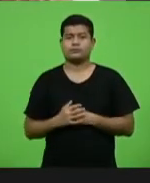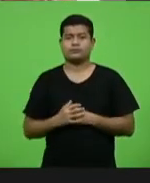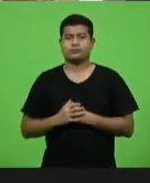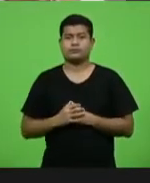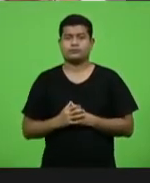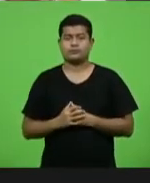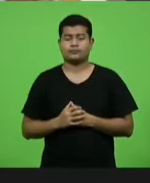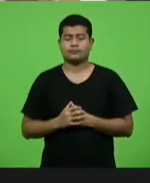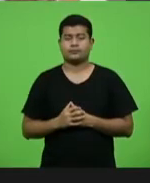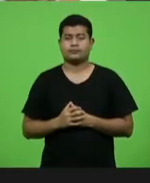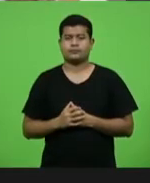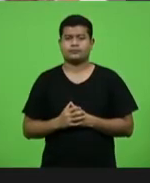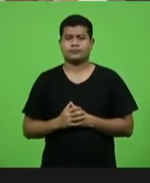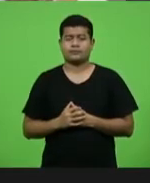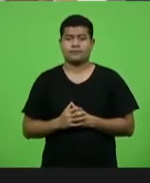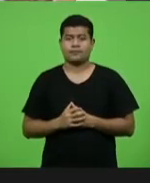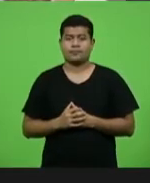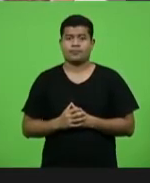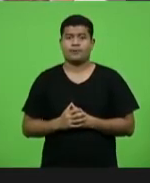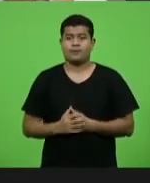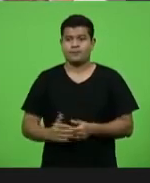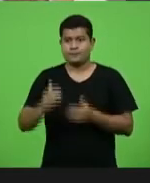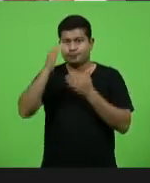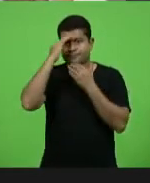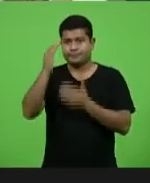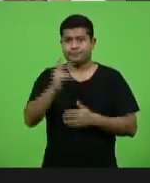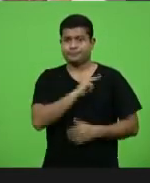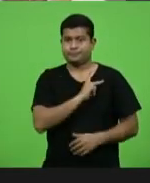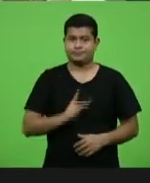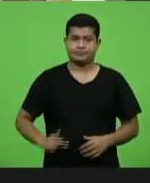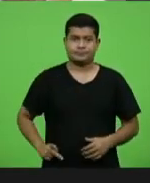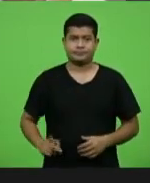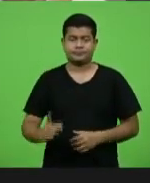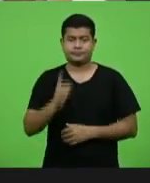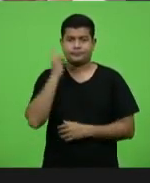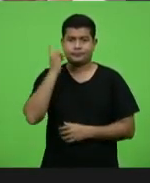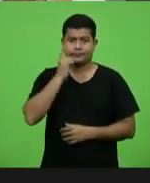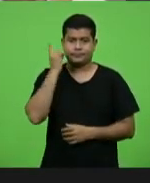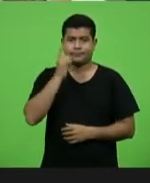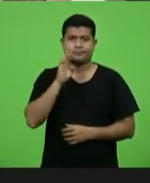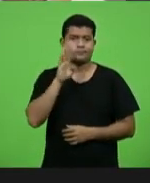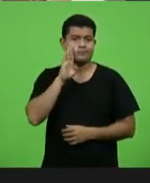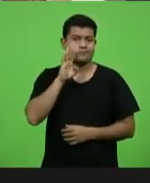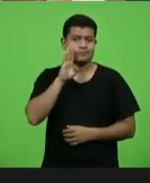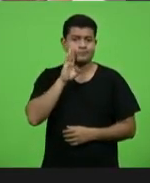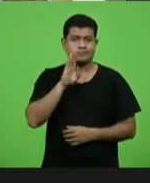Obrigado, senhor presidente, deputado Berlanda. Berlanda.